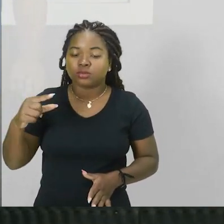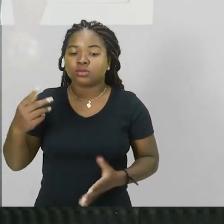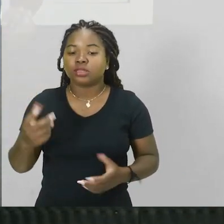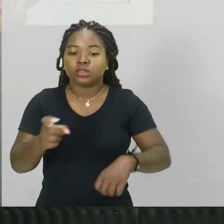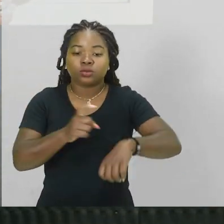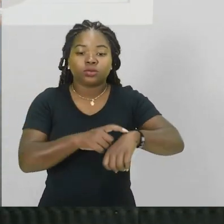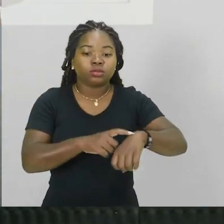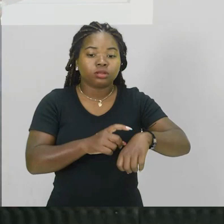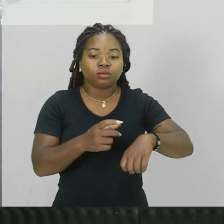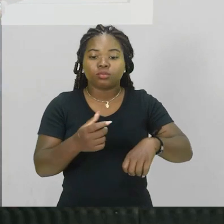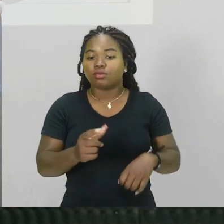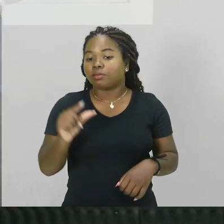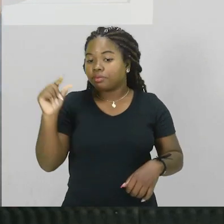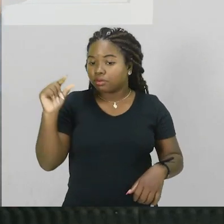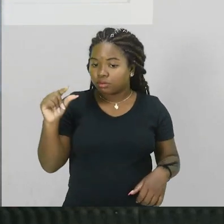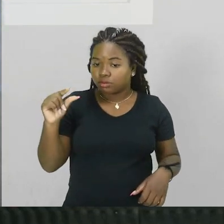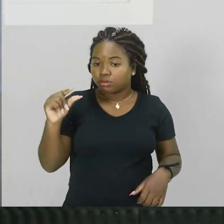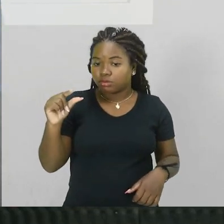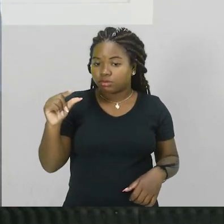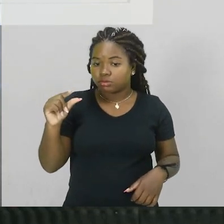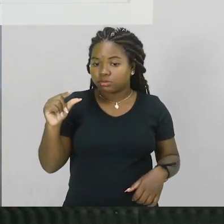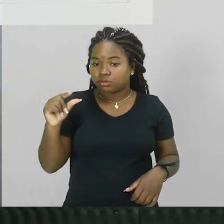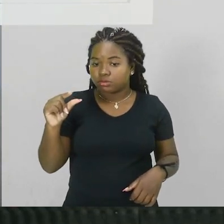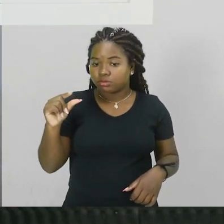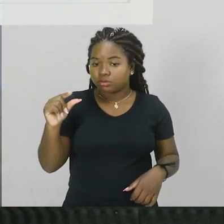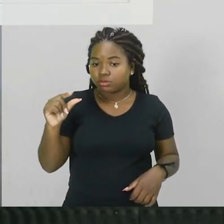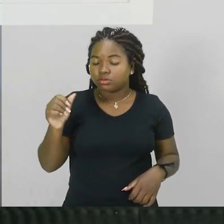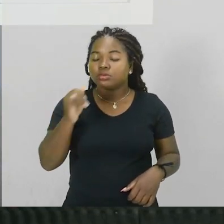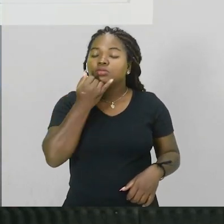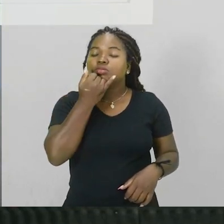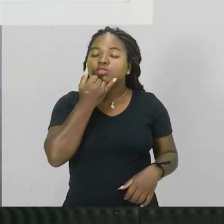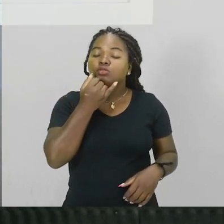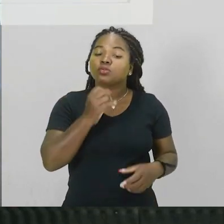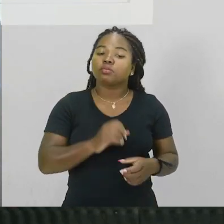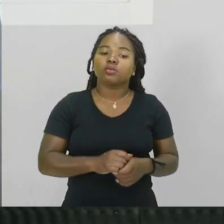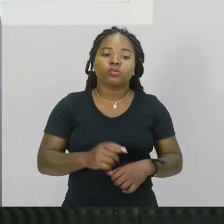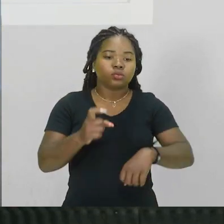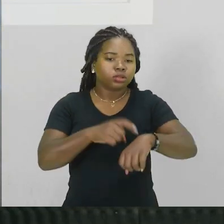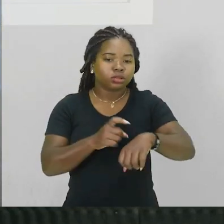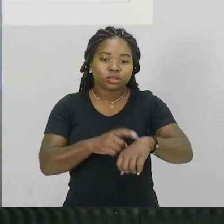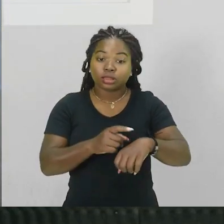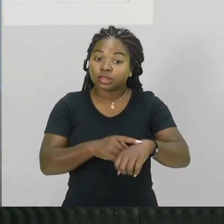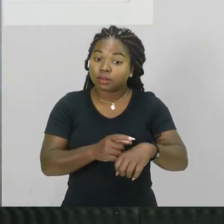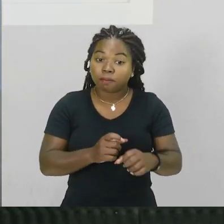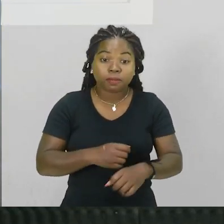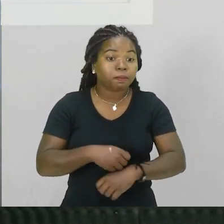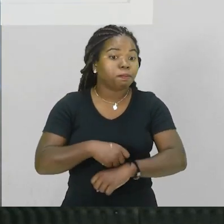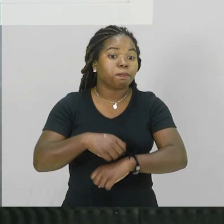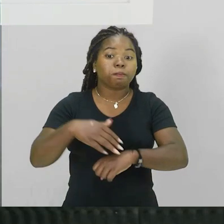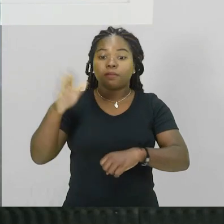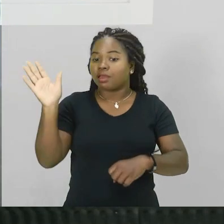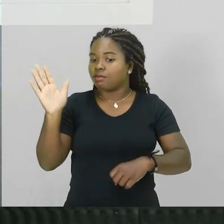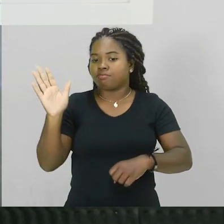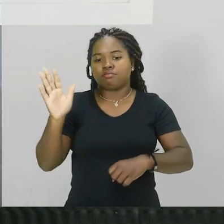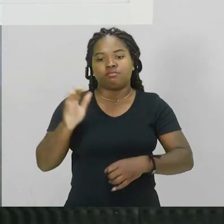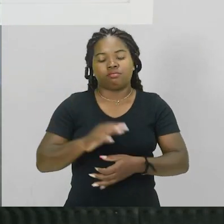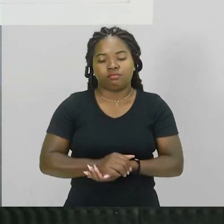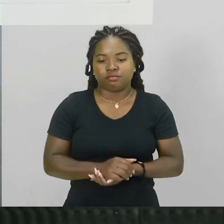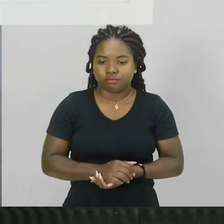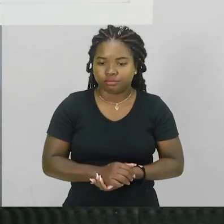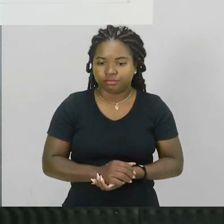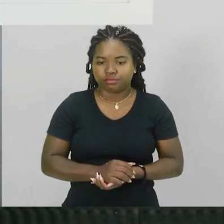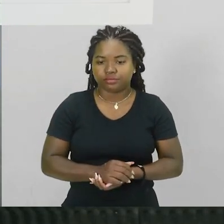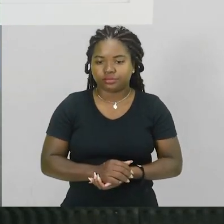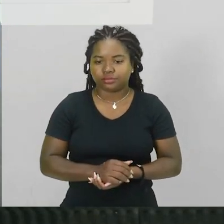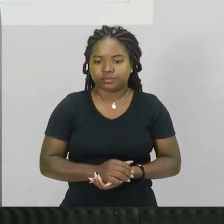muito muito pequeno quer dizer desculpa o tempo é muito grande não é isso? então tu vai ficar muito tempo ali